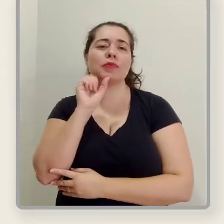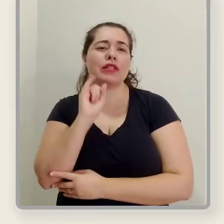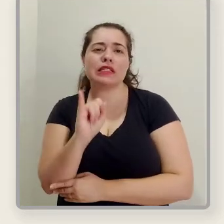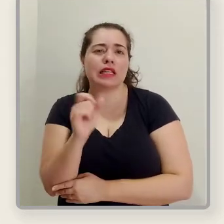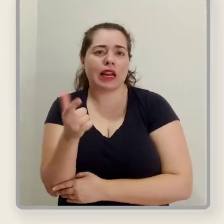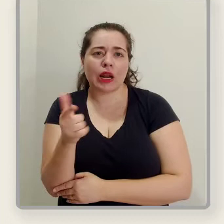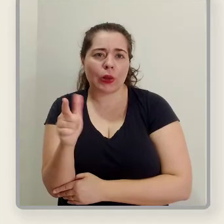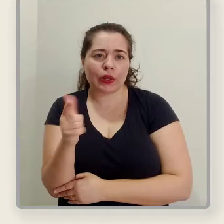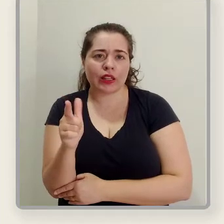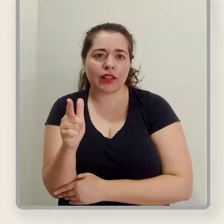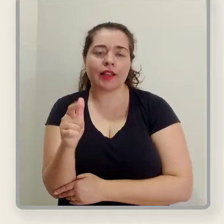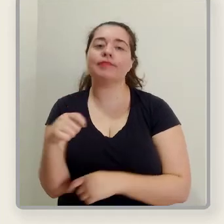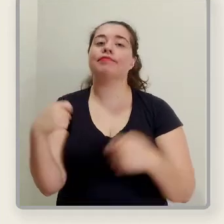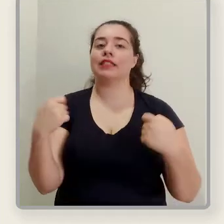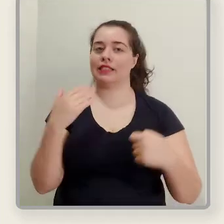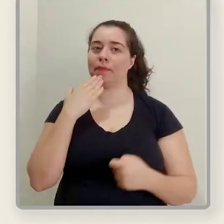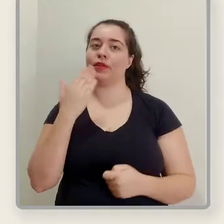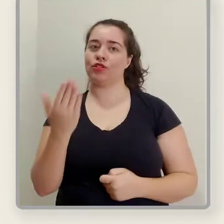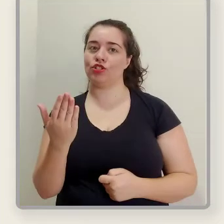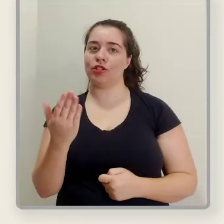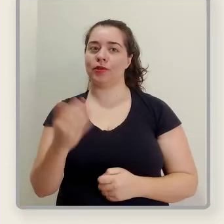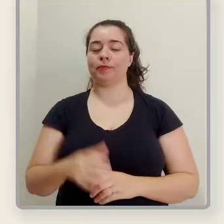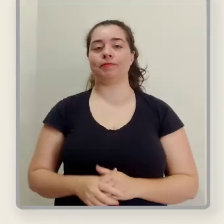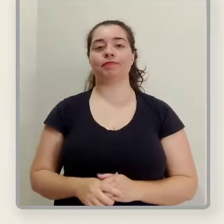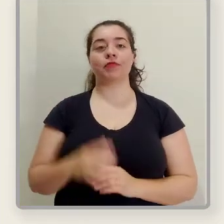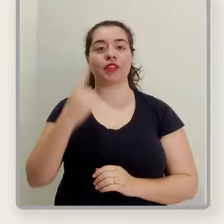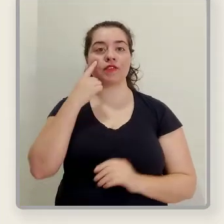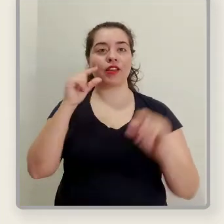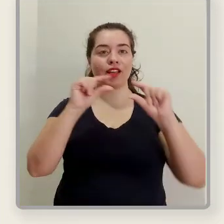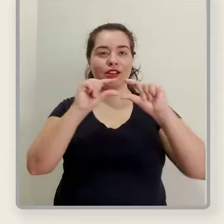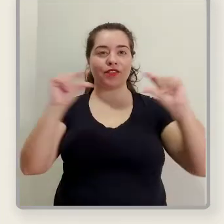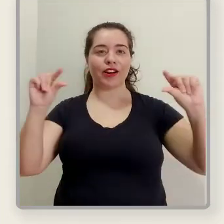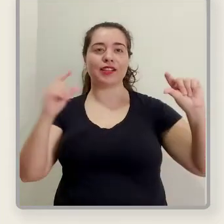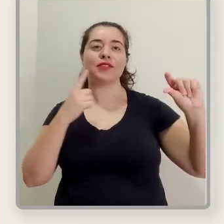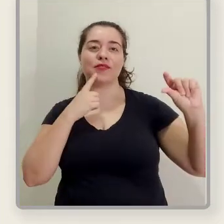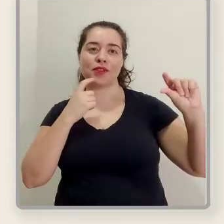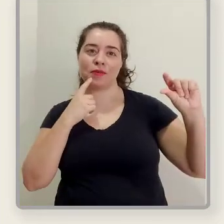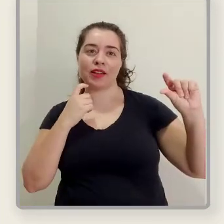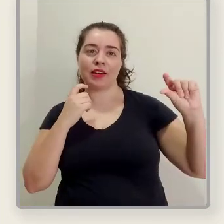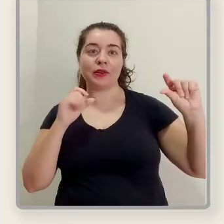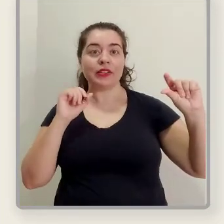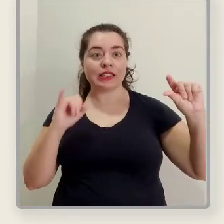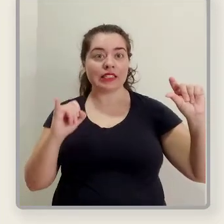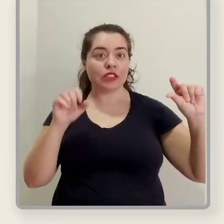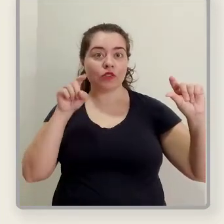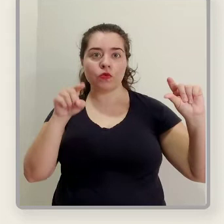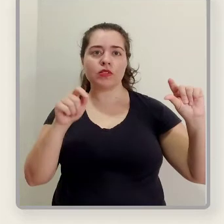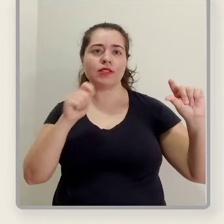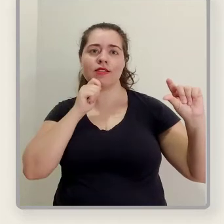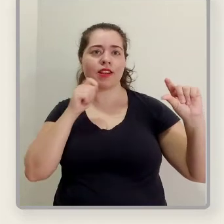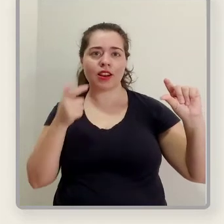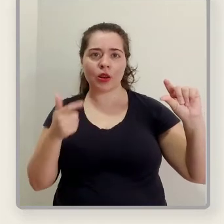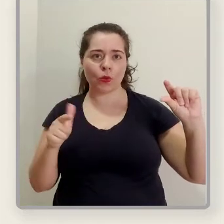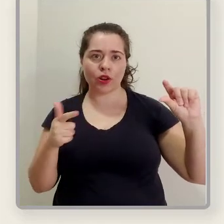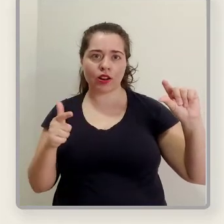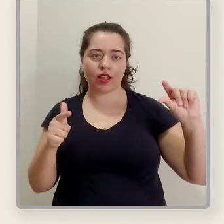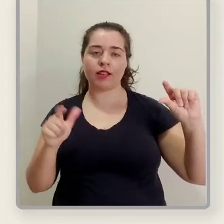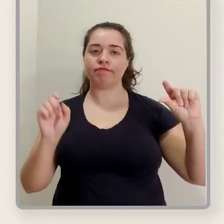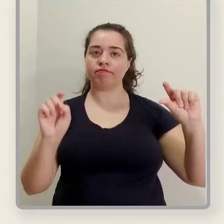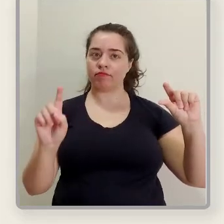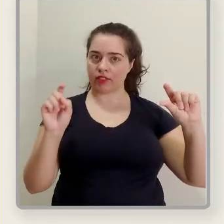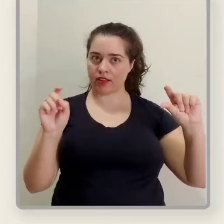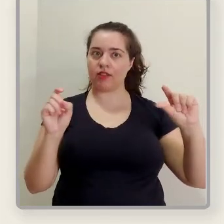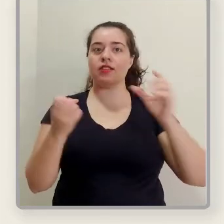Eu não possuo um certificado digital, então farei a solicitação. Na frase em vermelho, se você ainda não possui